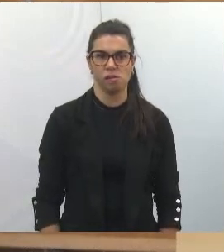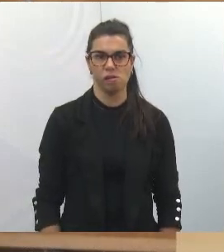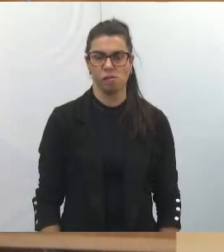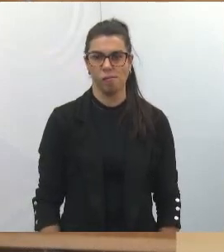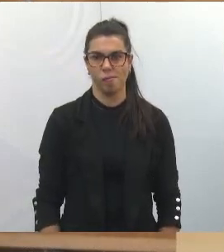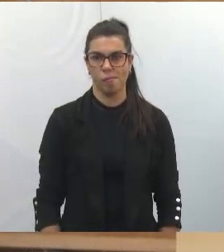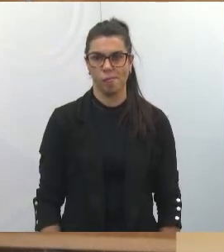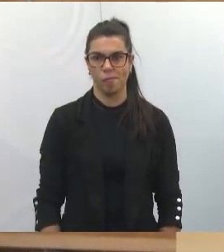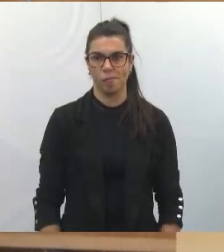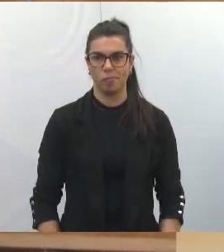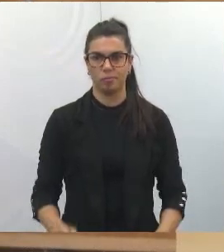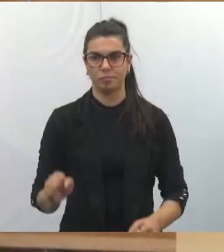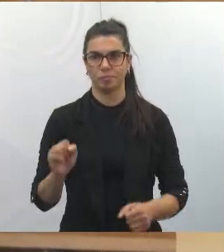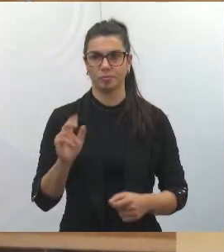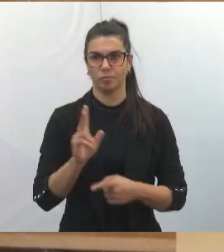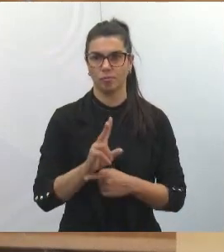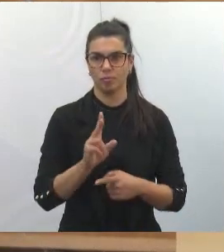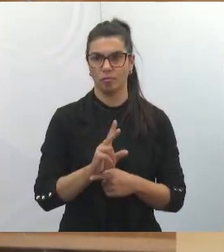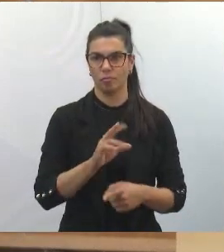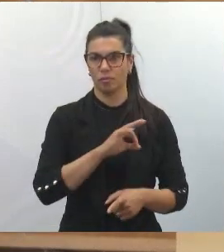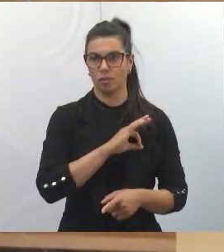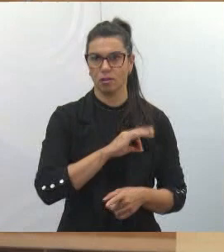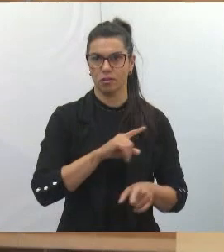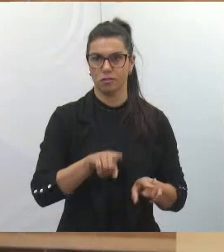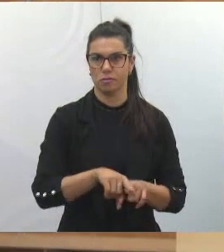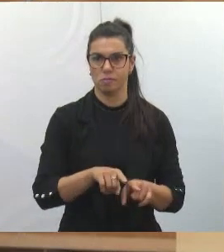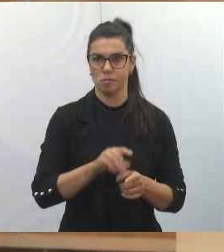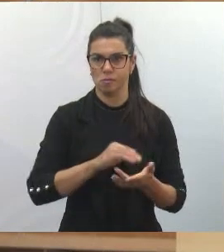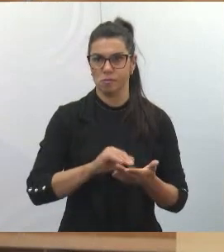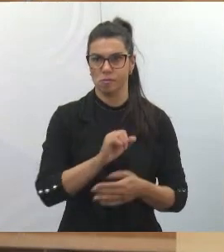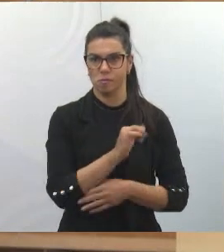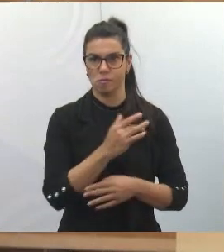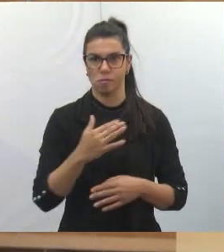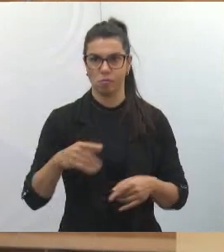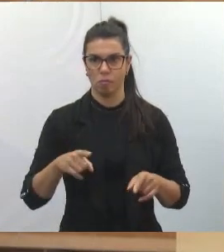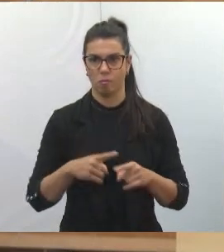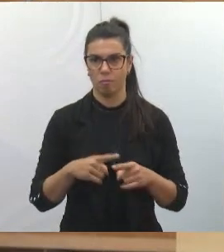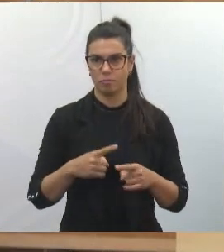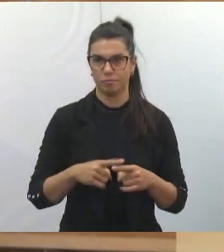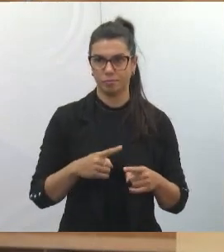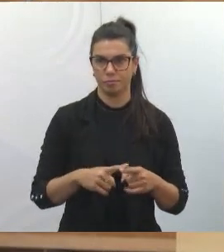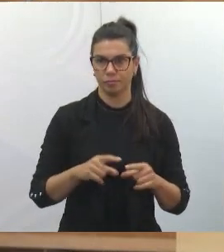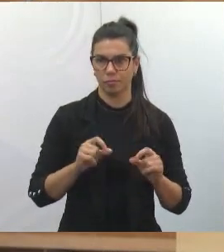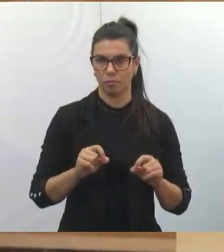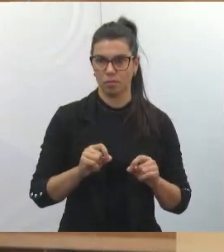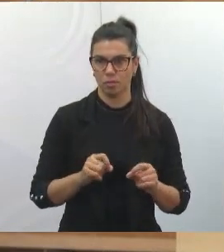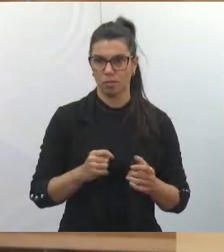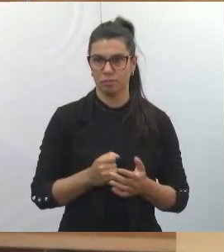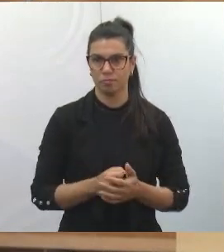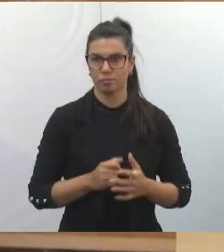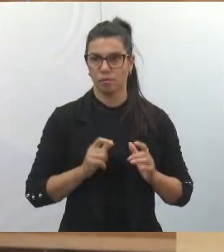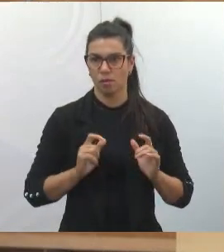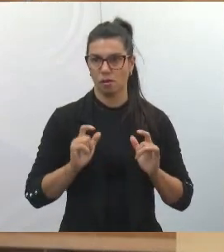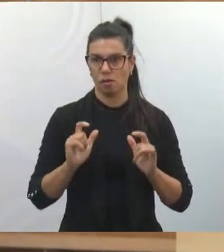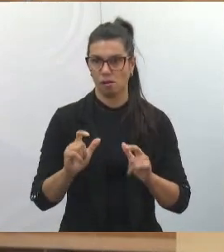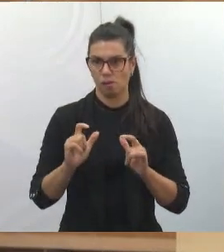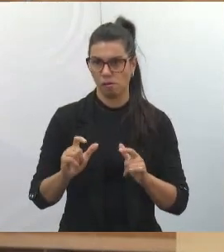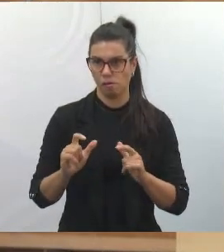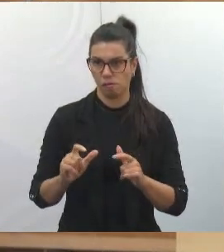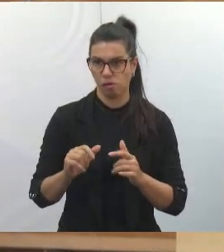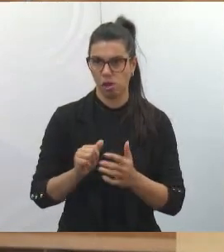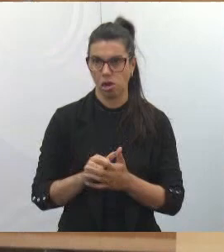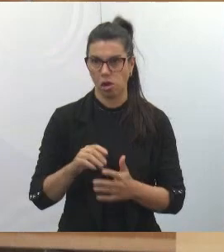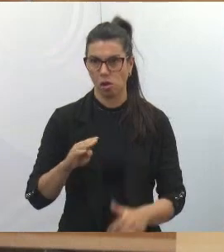defesa civil e ao meio ambiente, também a postura sobre o terreno que tem ali, antigo